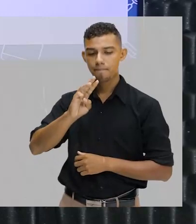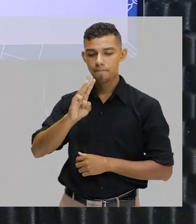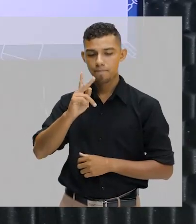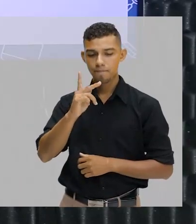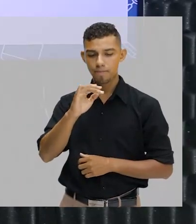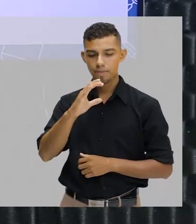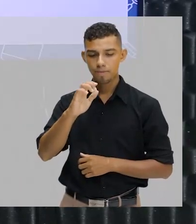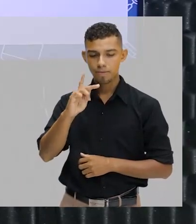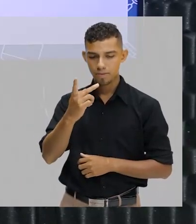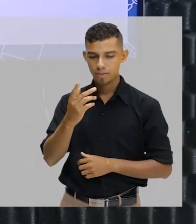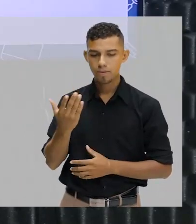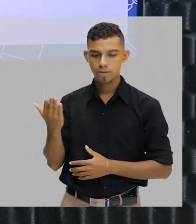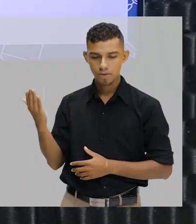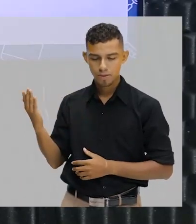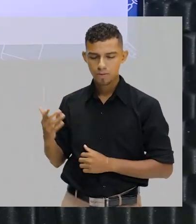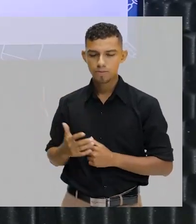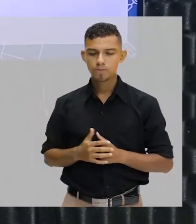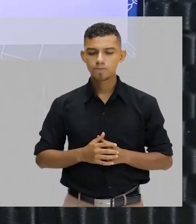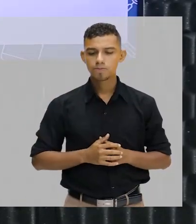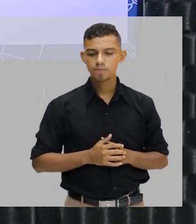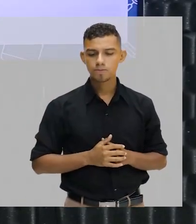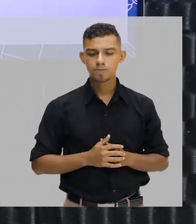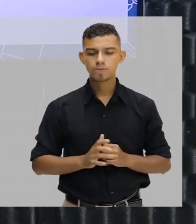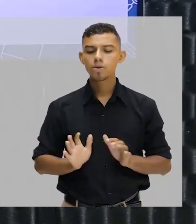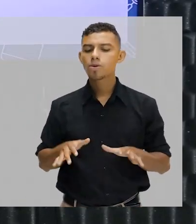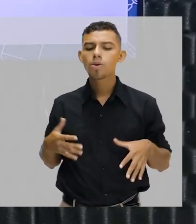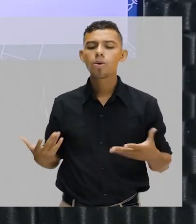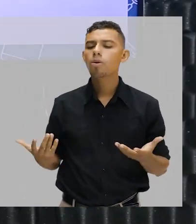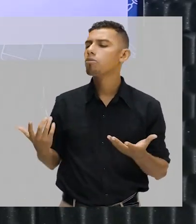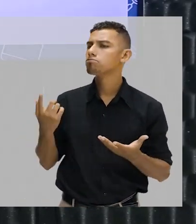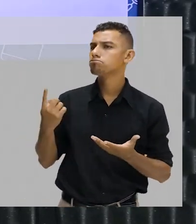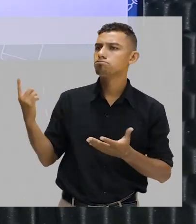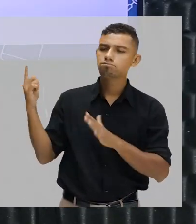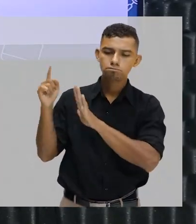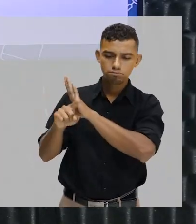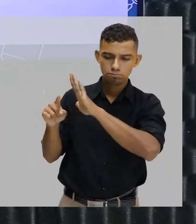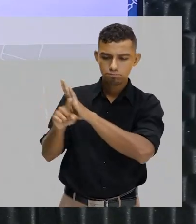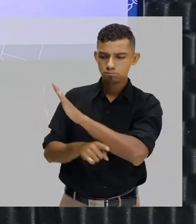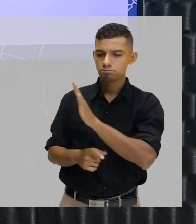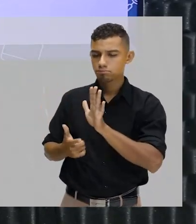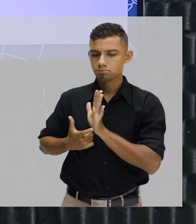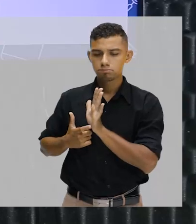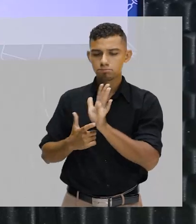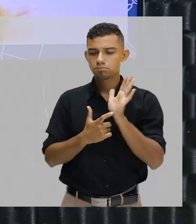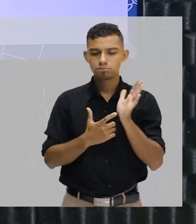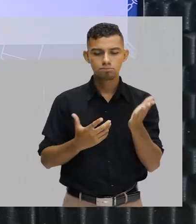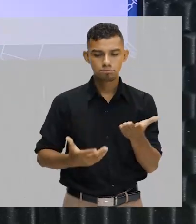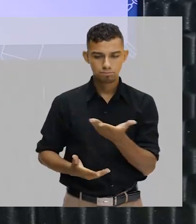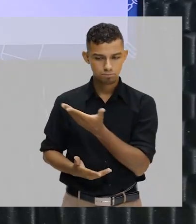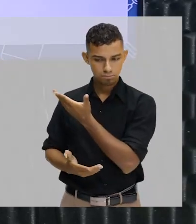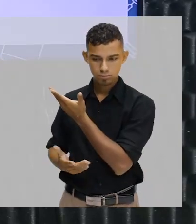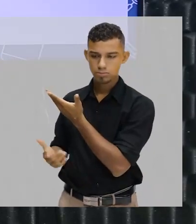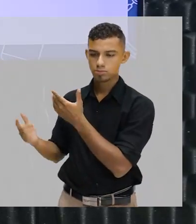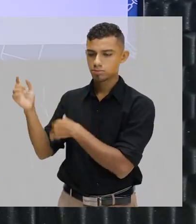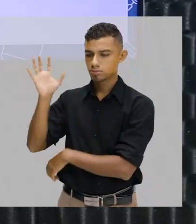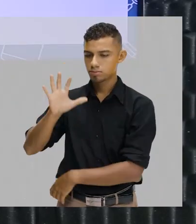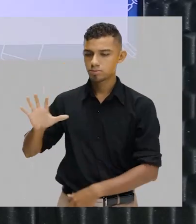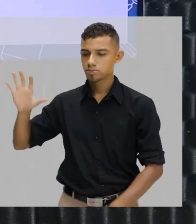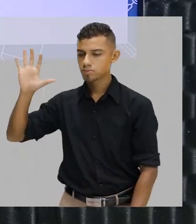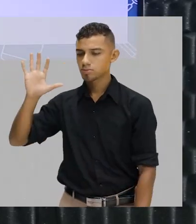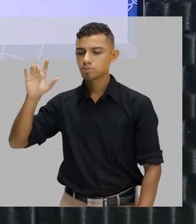has the same meaning as un? Qual dessas alternativas que aparecem aqui nesse cartoon,